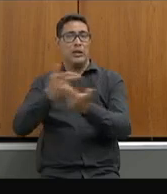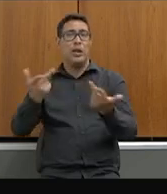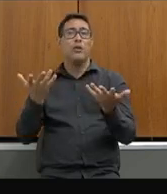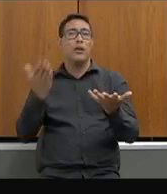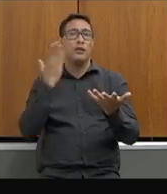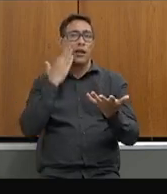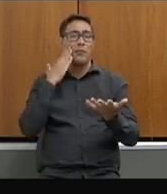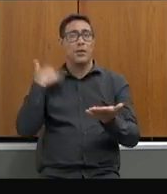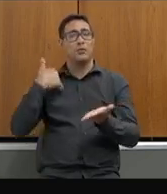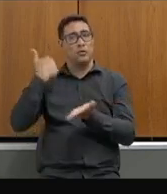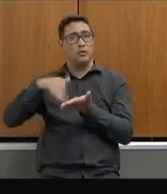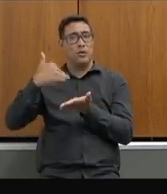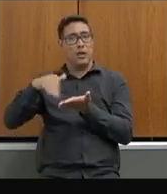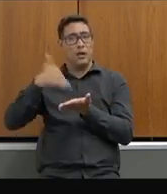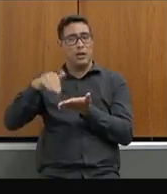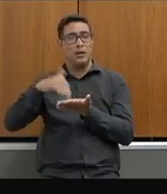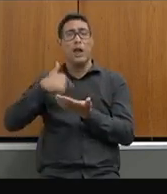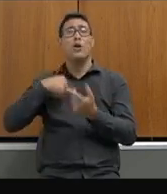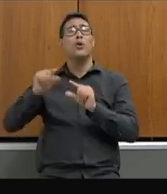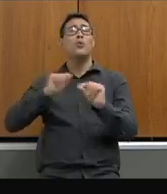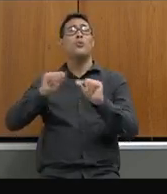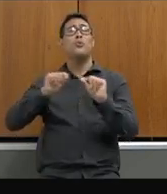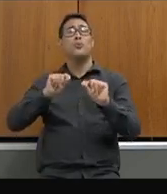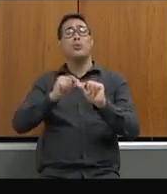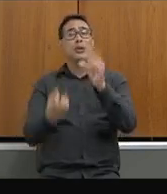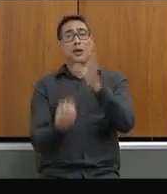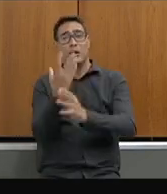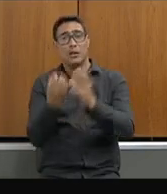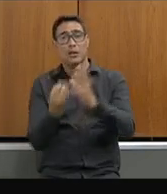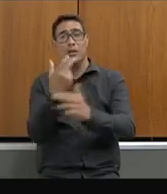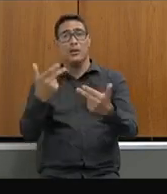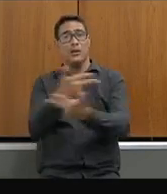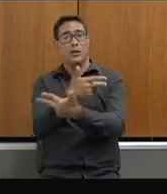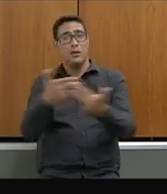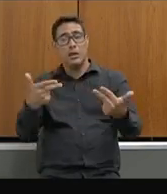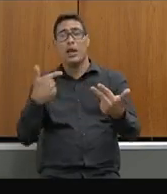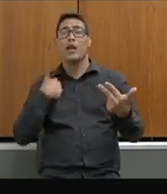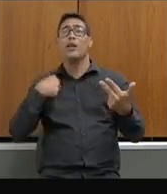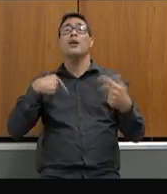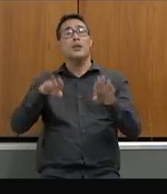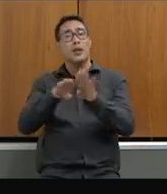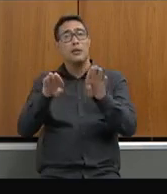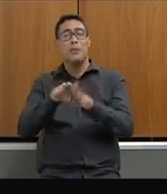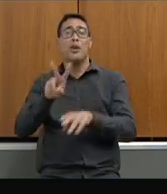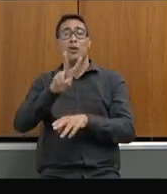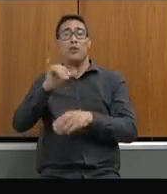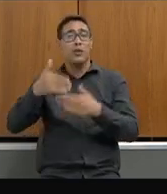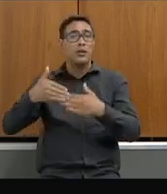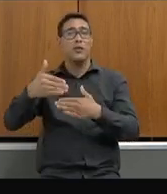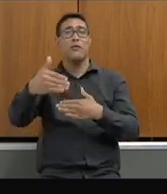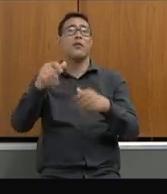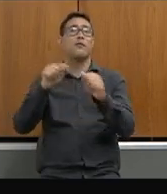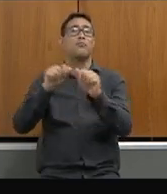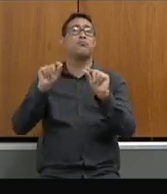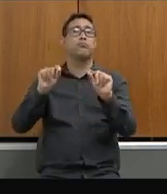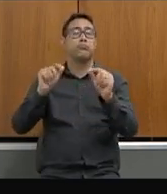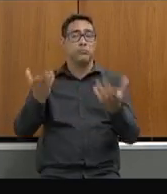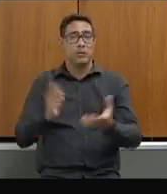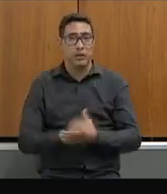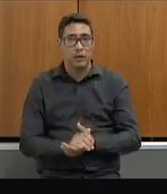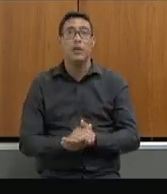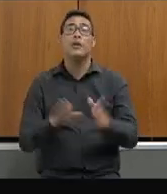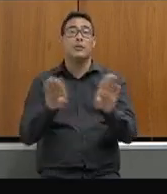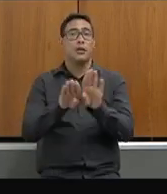secretário o Igor o que está sendo feito colocado em prática e o que se pretende fazer mas eu gostaria também de